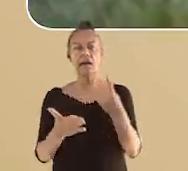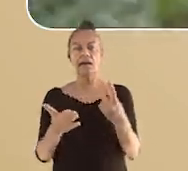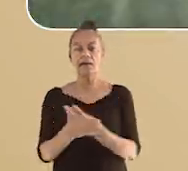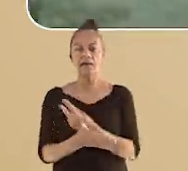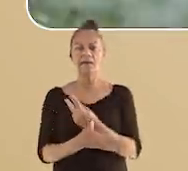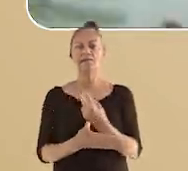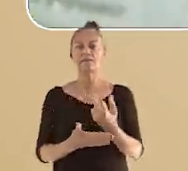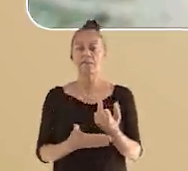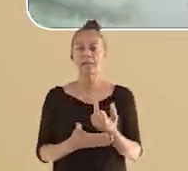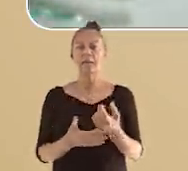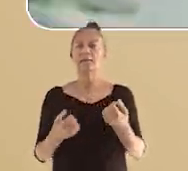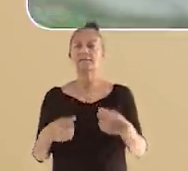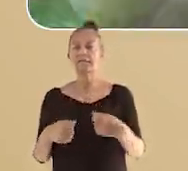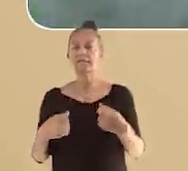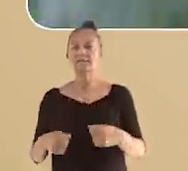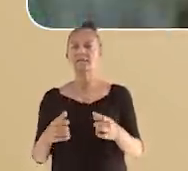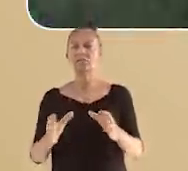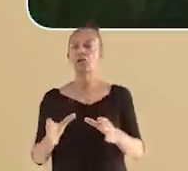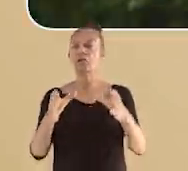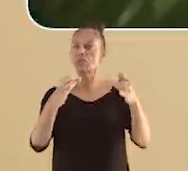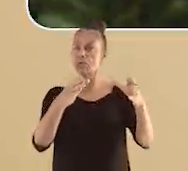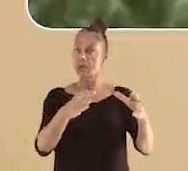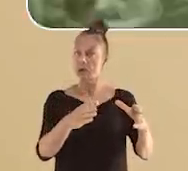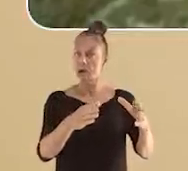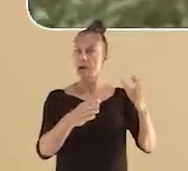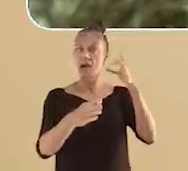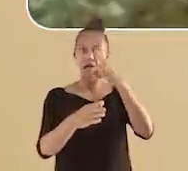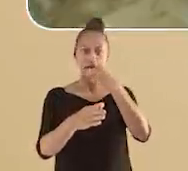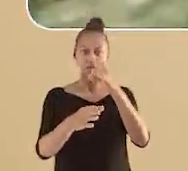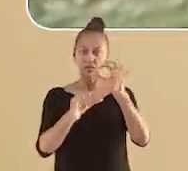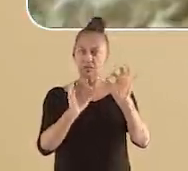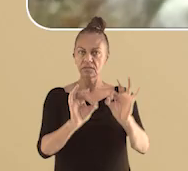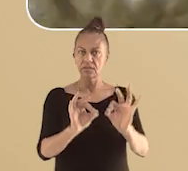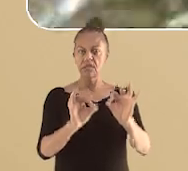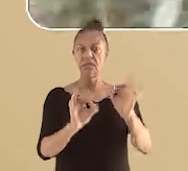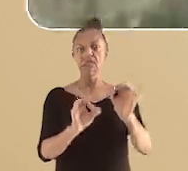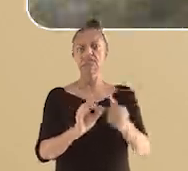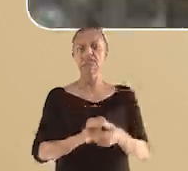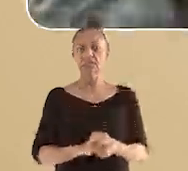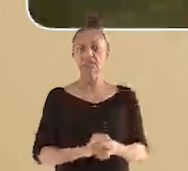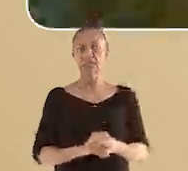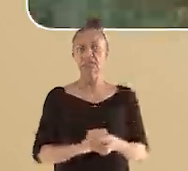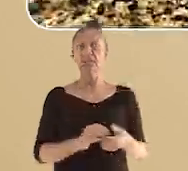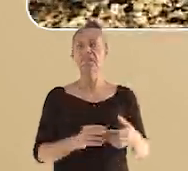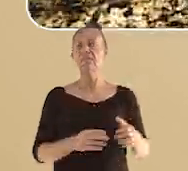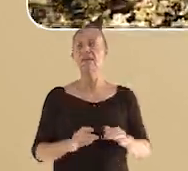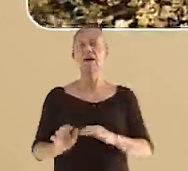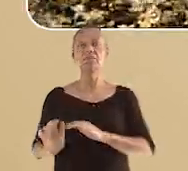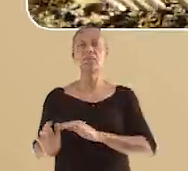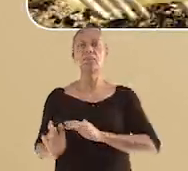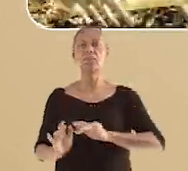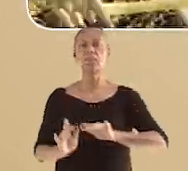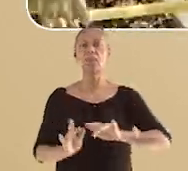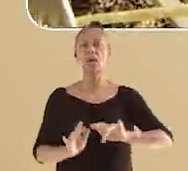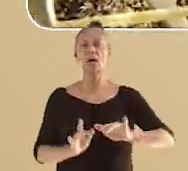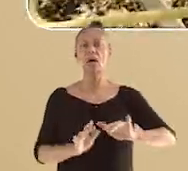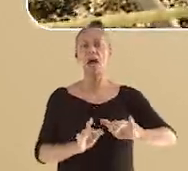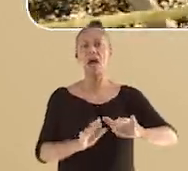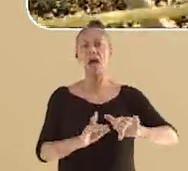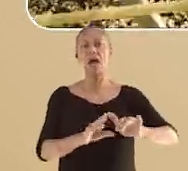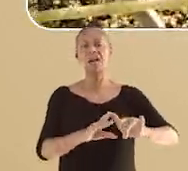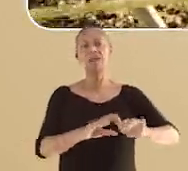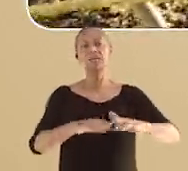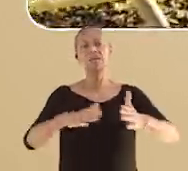que é quando não jogamos os lixos nos lugares corretos. Eles podem ir parar diretamente nos